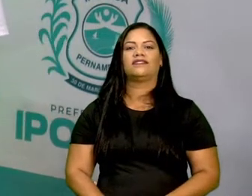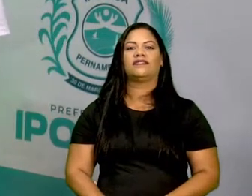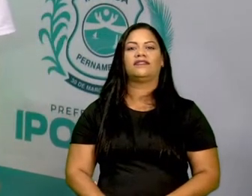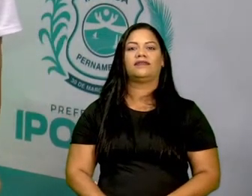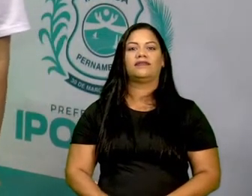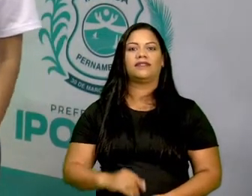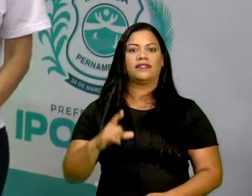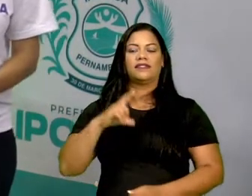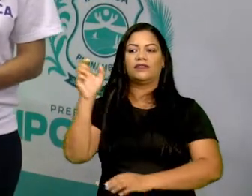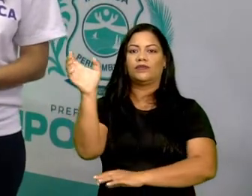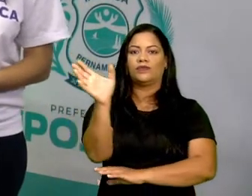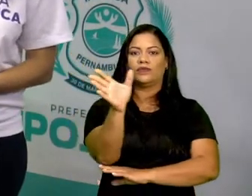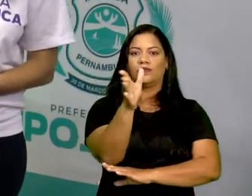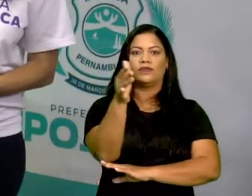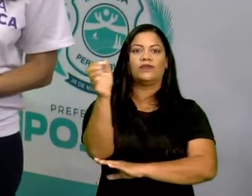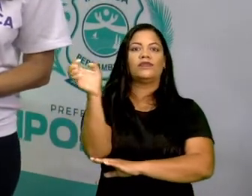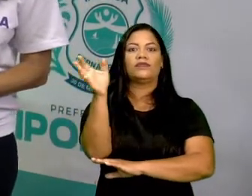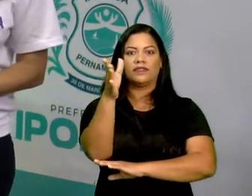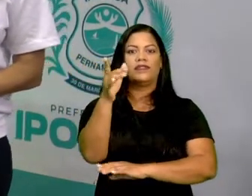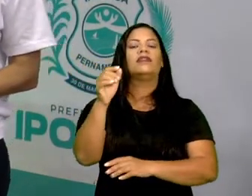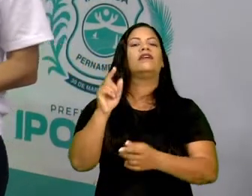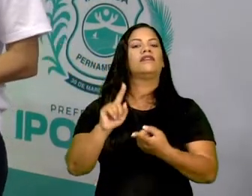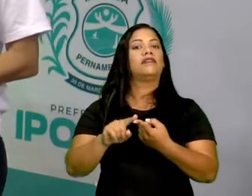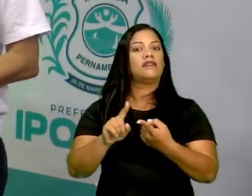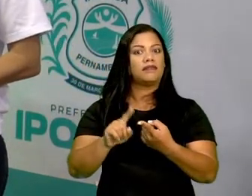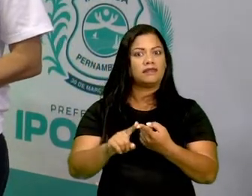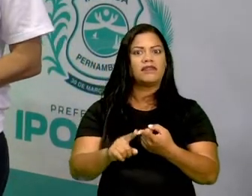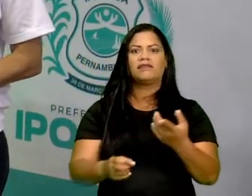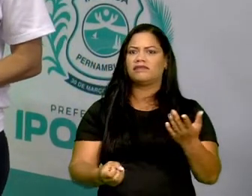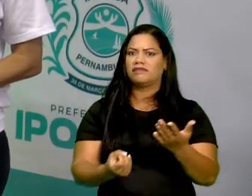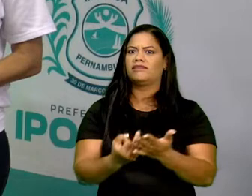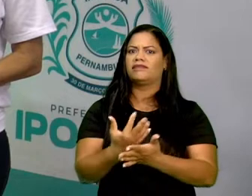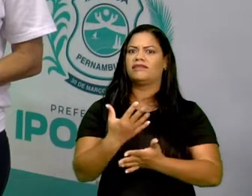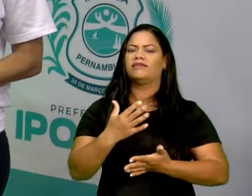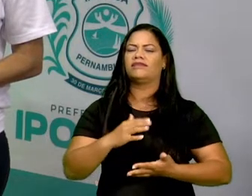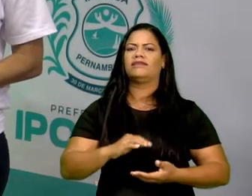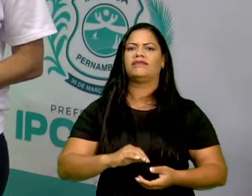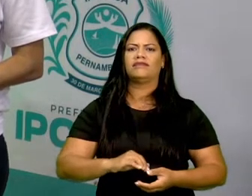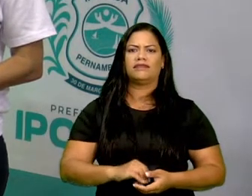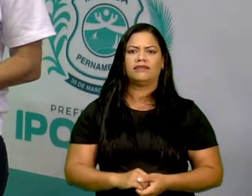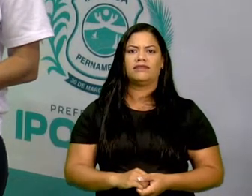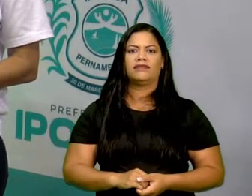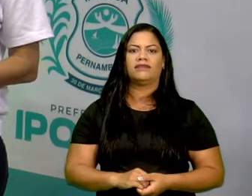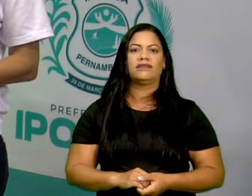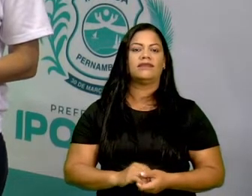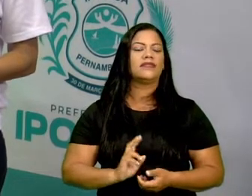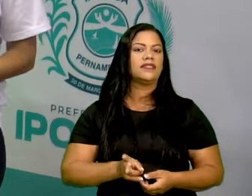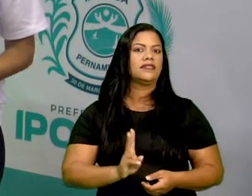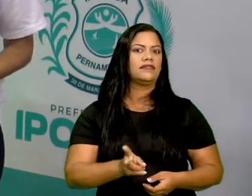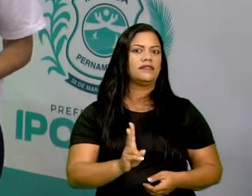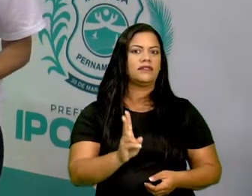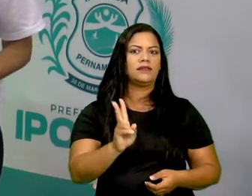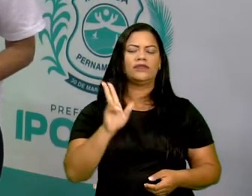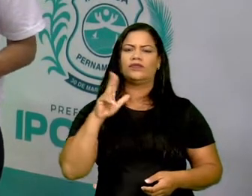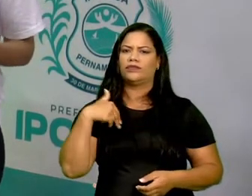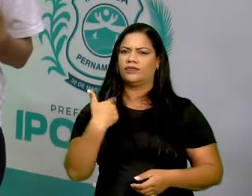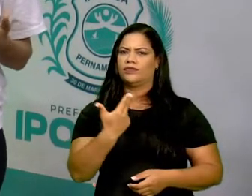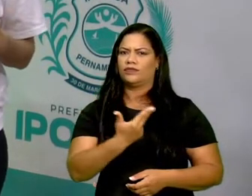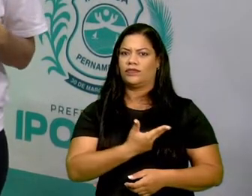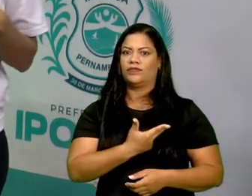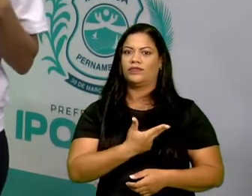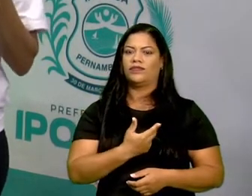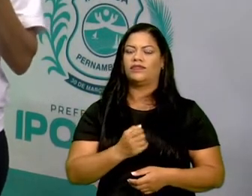Asteamento da bandeira também é um acontecimento que, geralmente, quando nós estamos